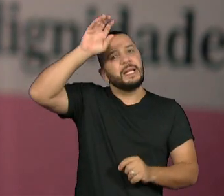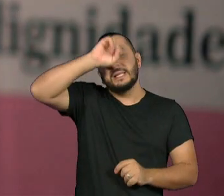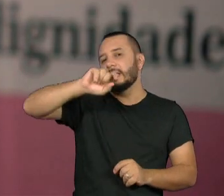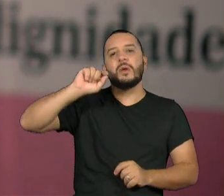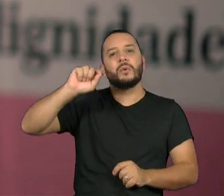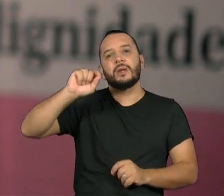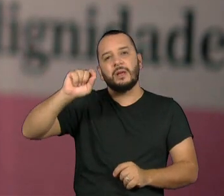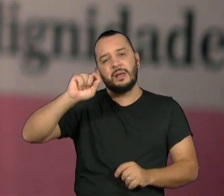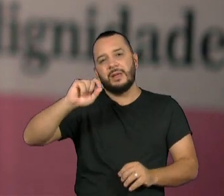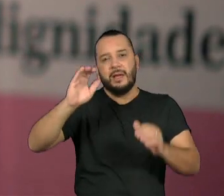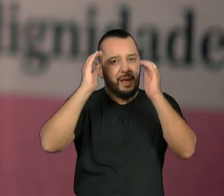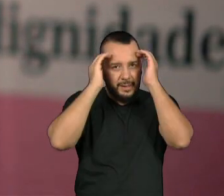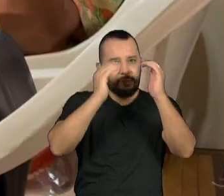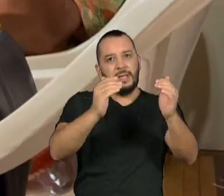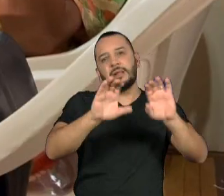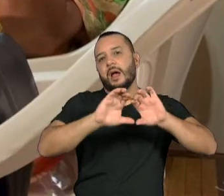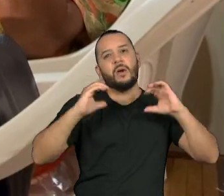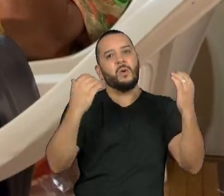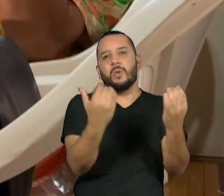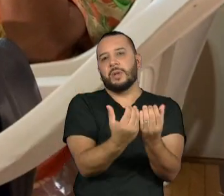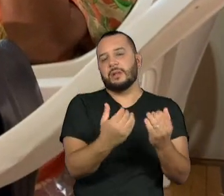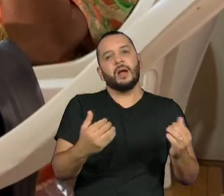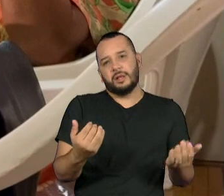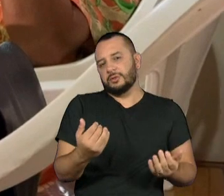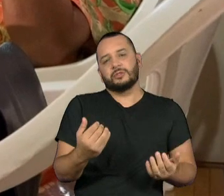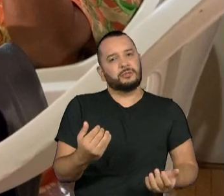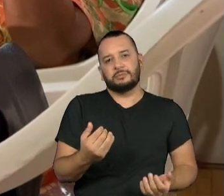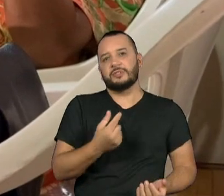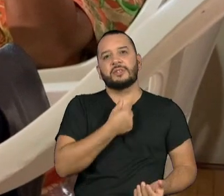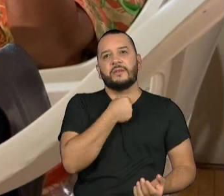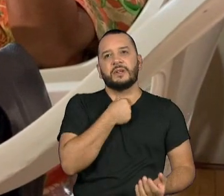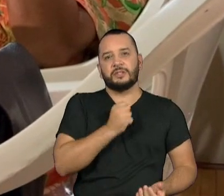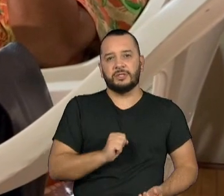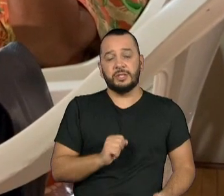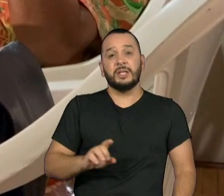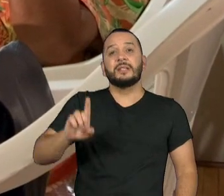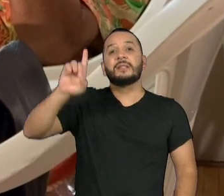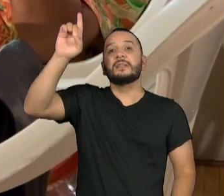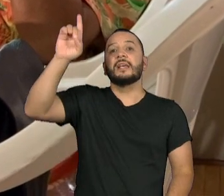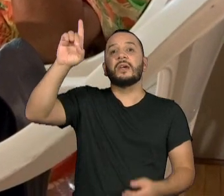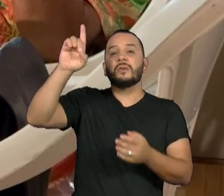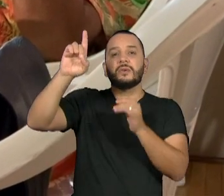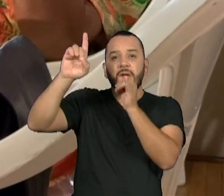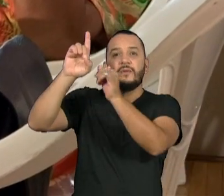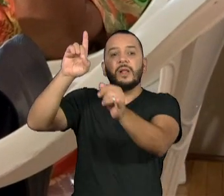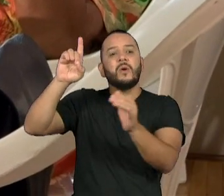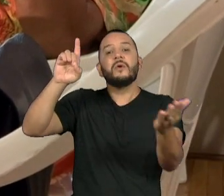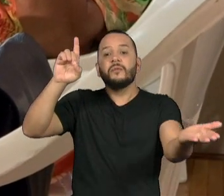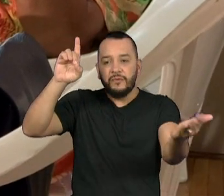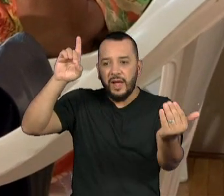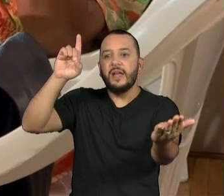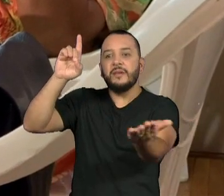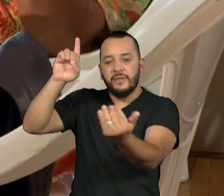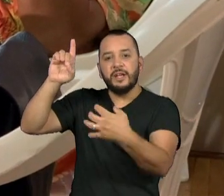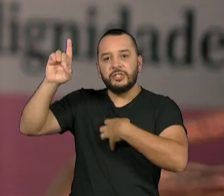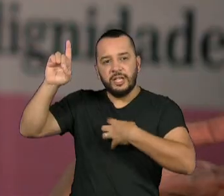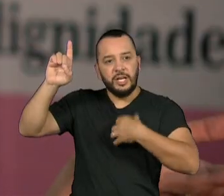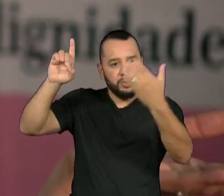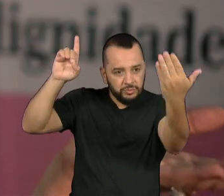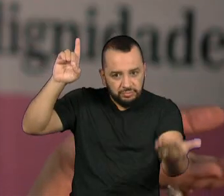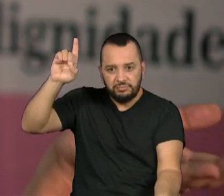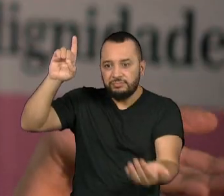a nossa comunidade. Deus simplesmente diz assim, venha e venha como estás.